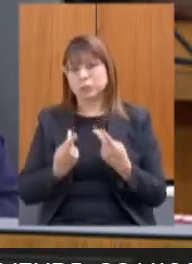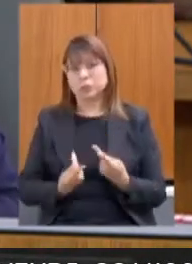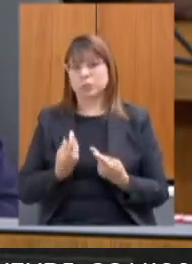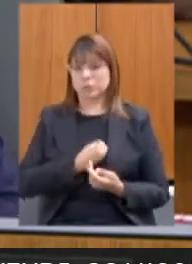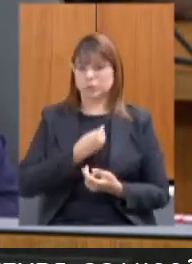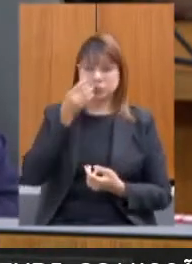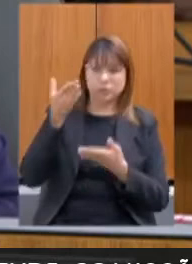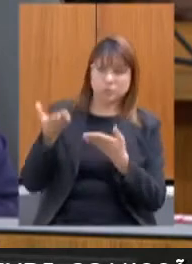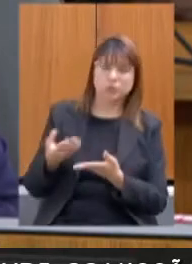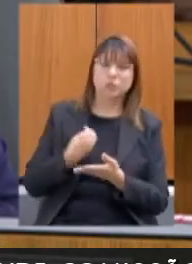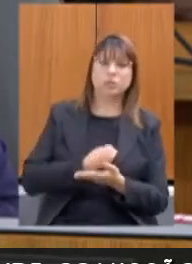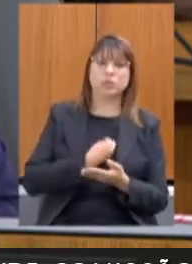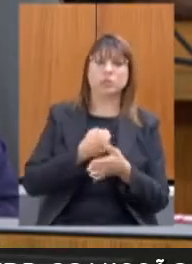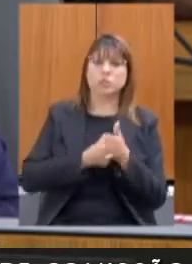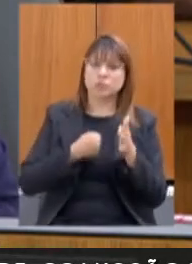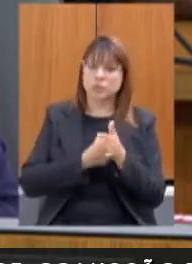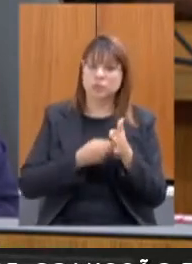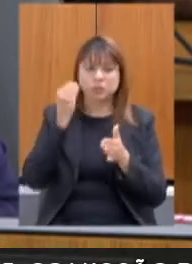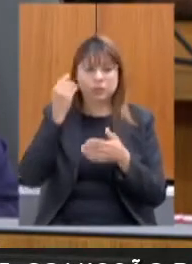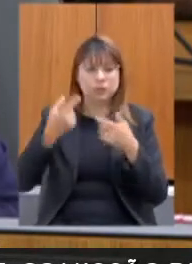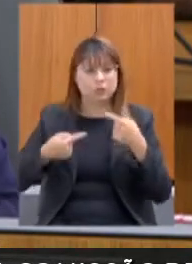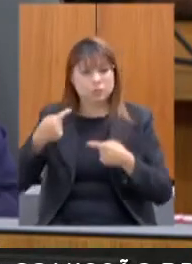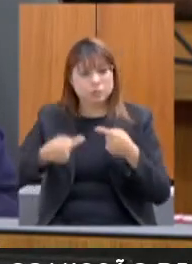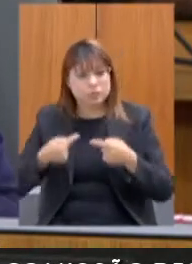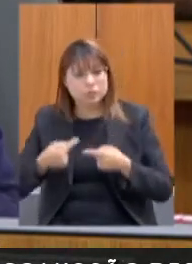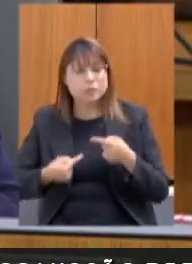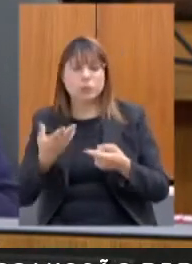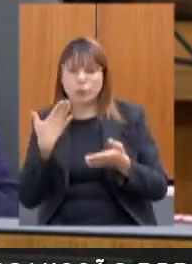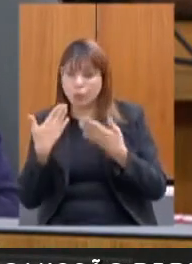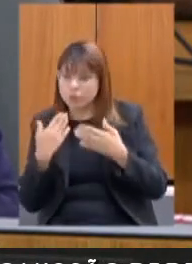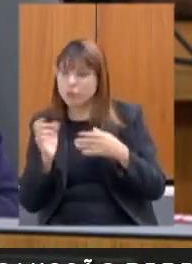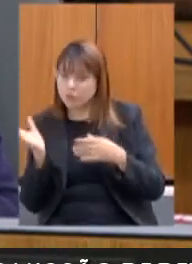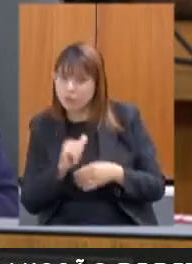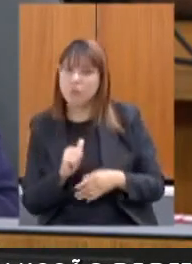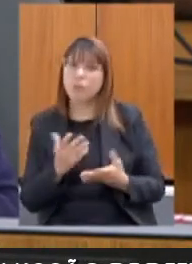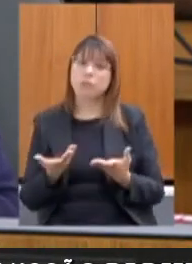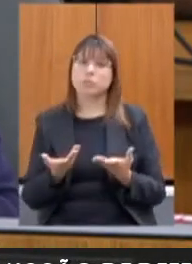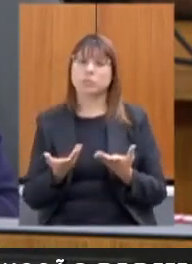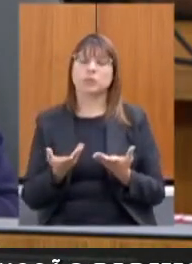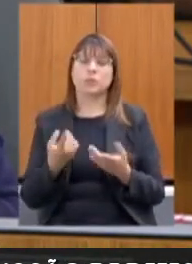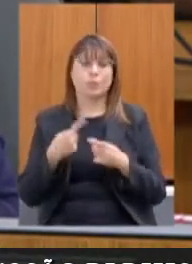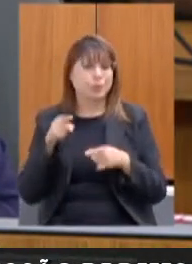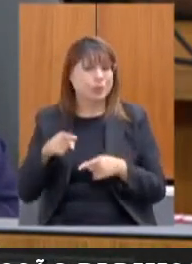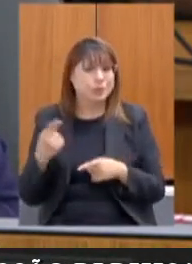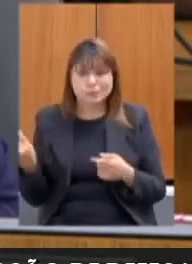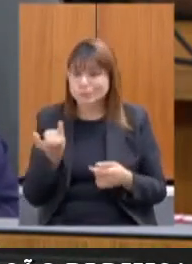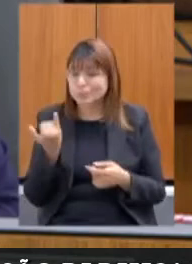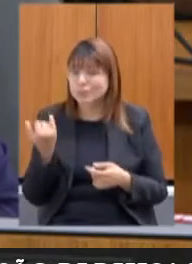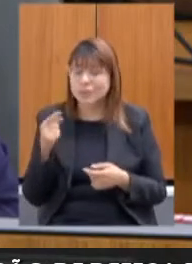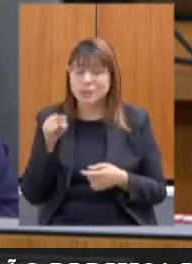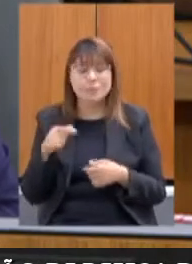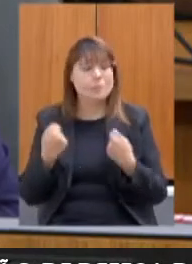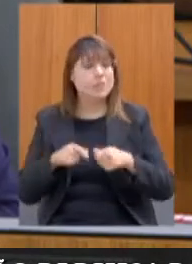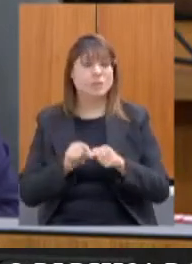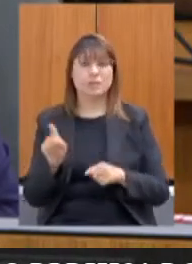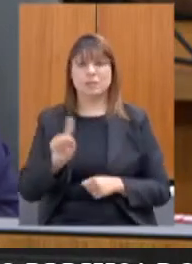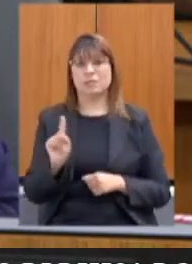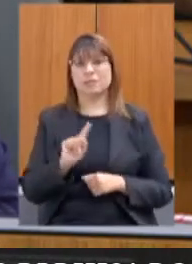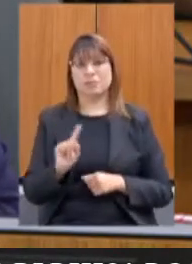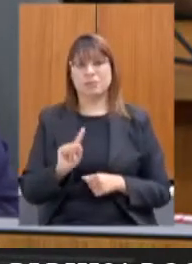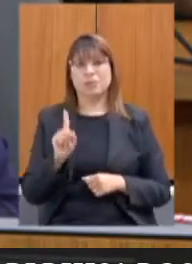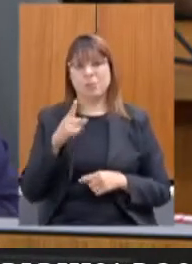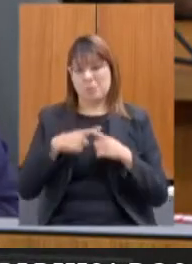aqui e atuou na tentativa da mediação, porque foi completamente desnecessária. Foi muito mais uma demonstração de